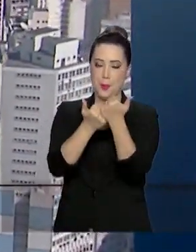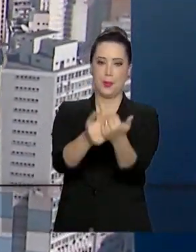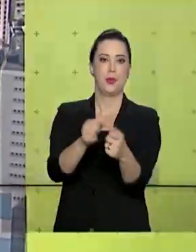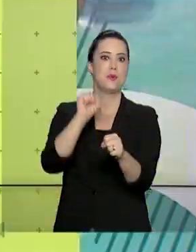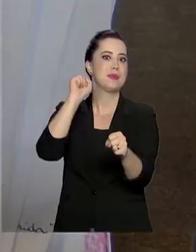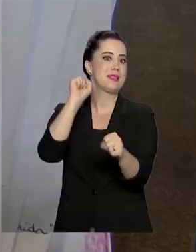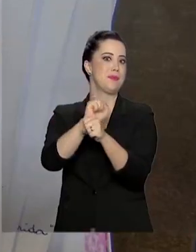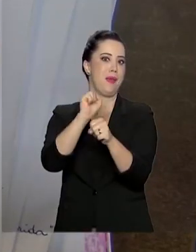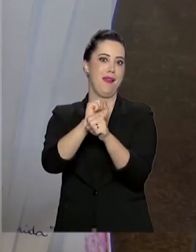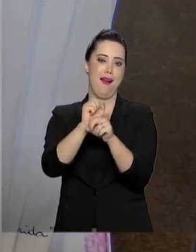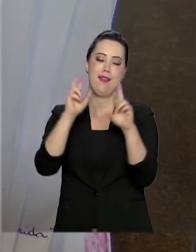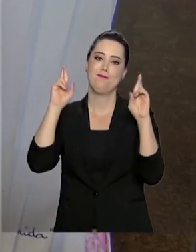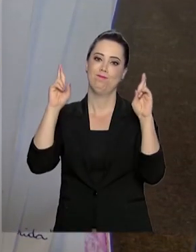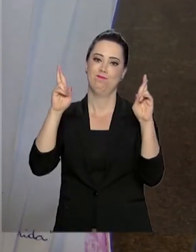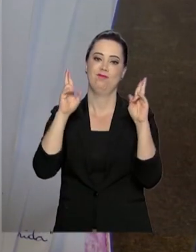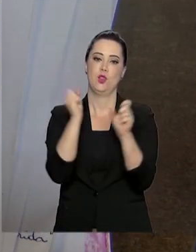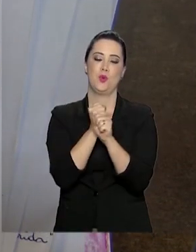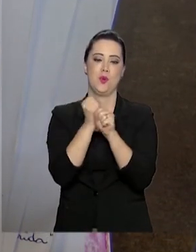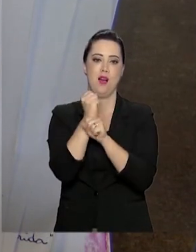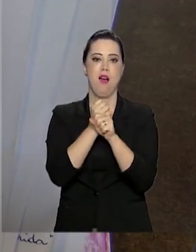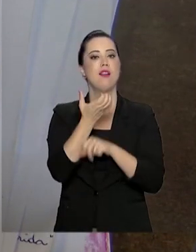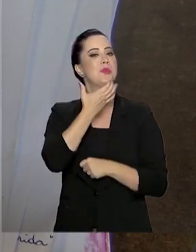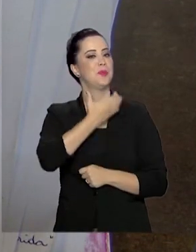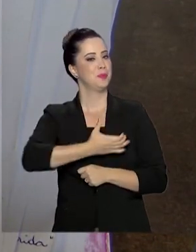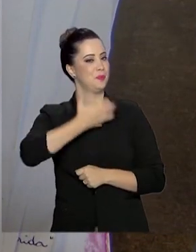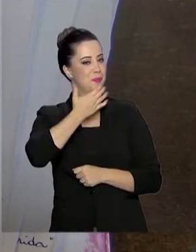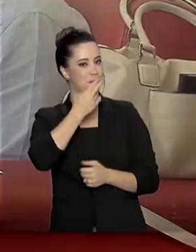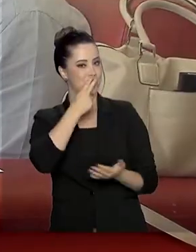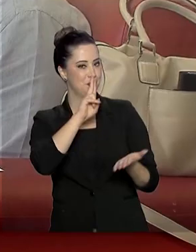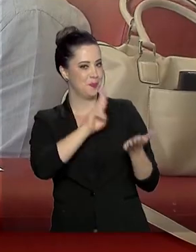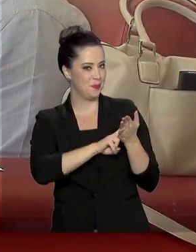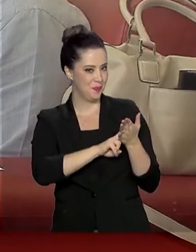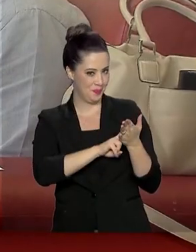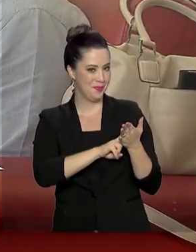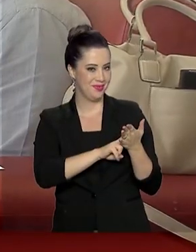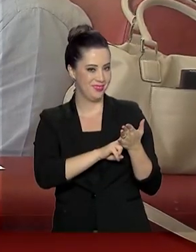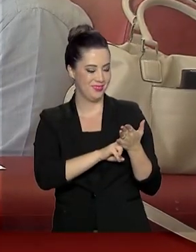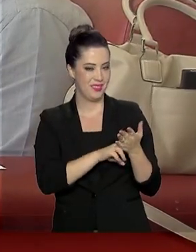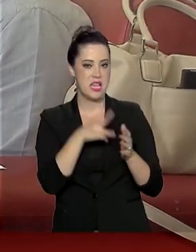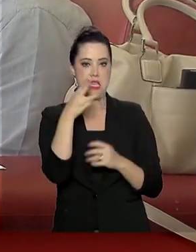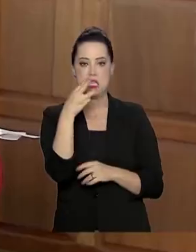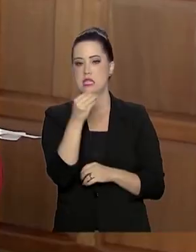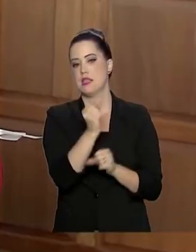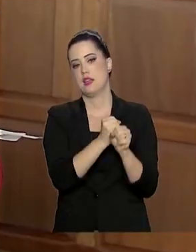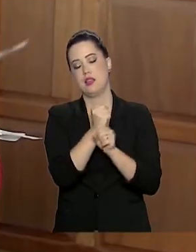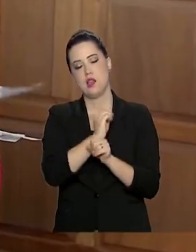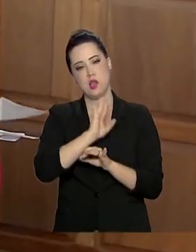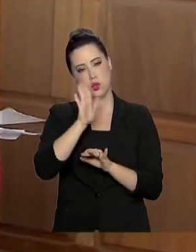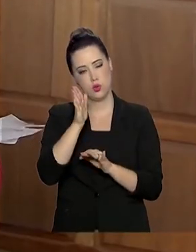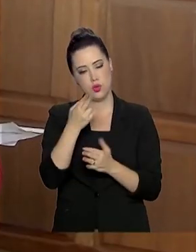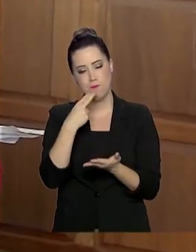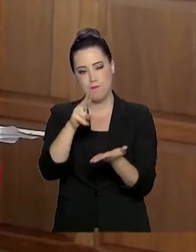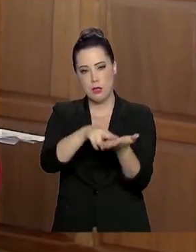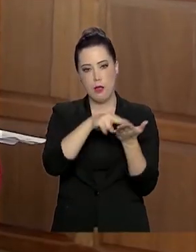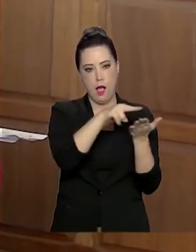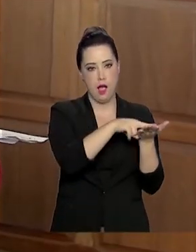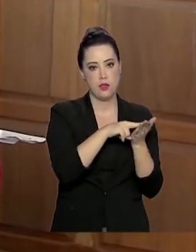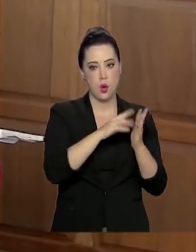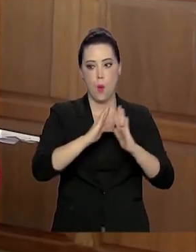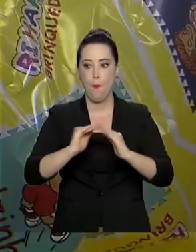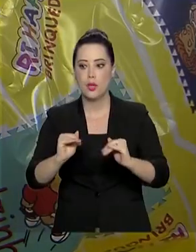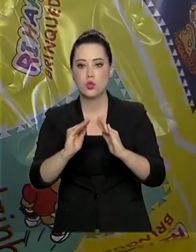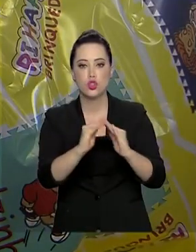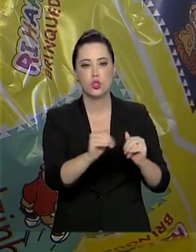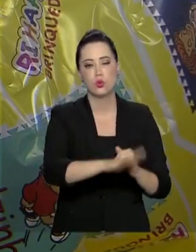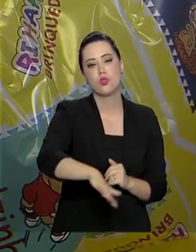do ano, o Papai Noel dos Correios. Há 30 anos, a empresa promove a campanha, que recebe cartas com pedidos de crianças e